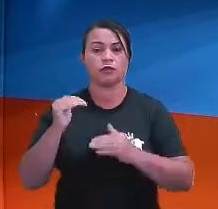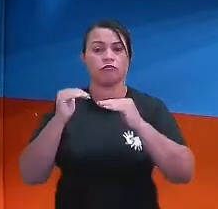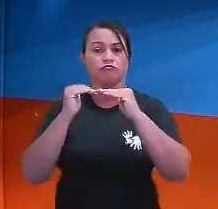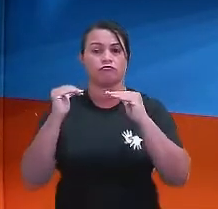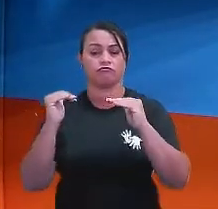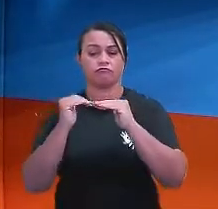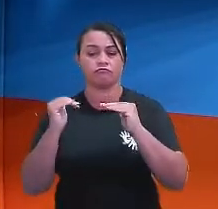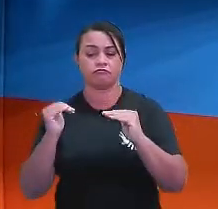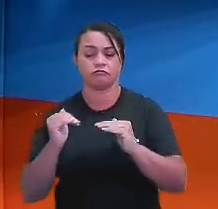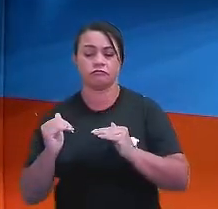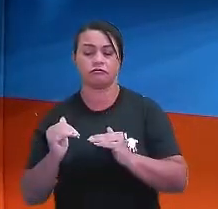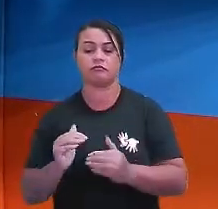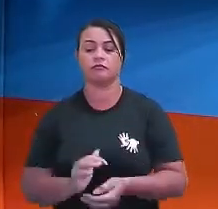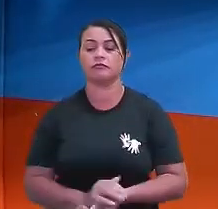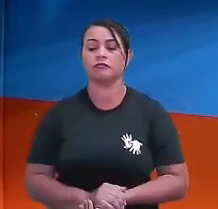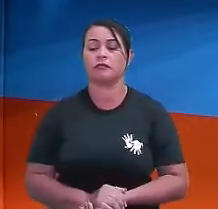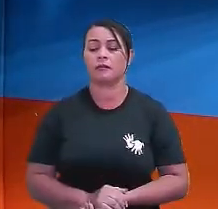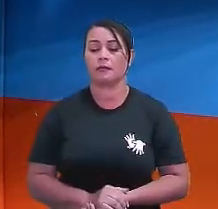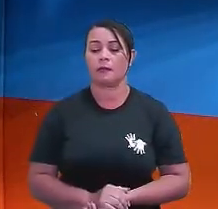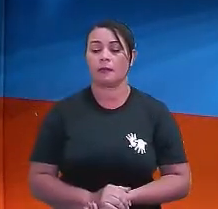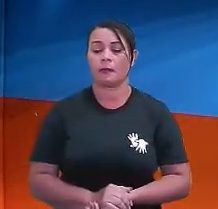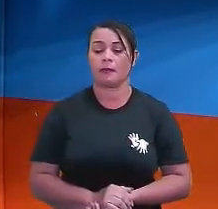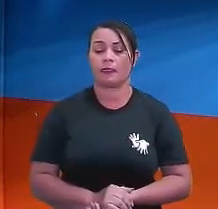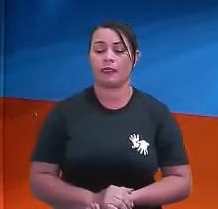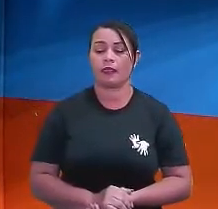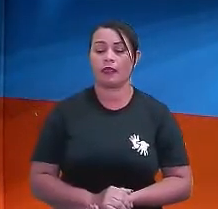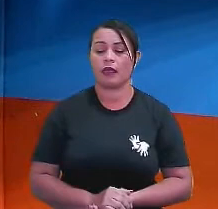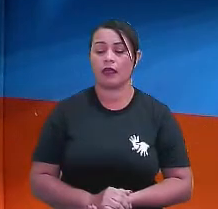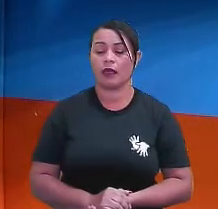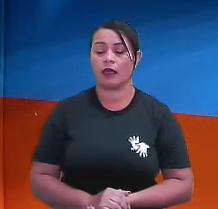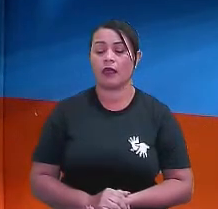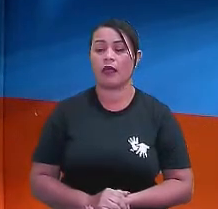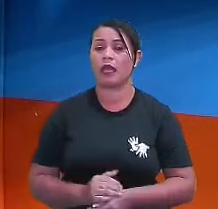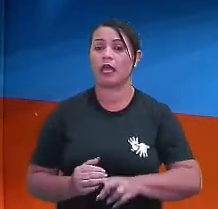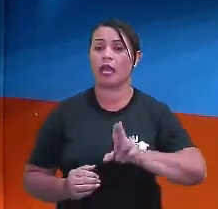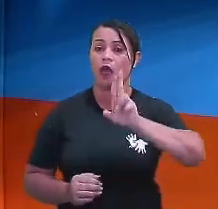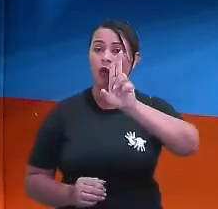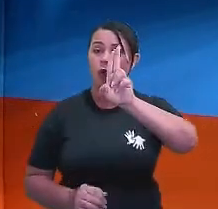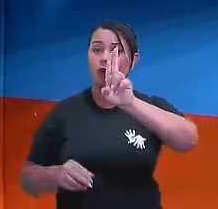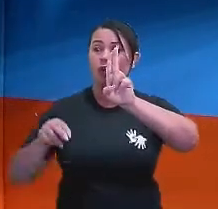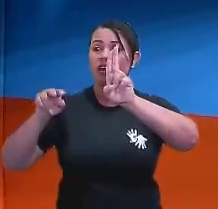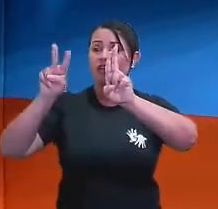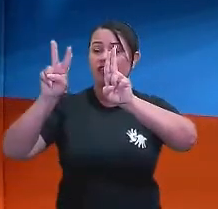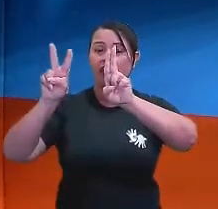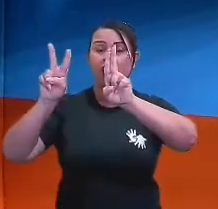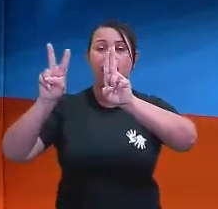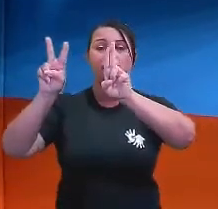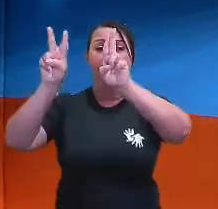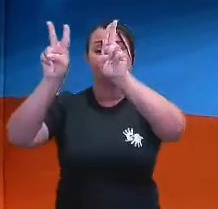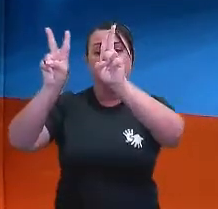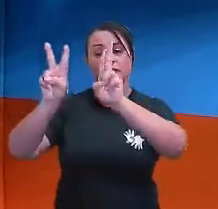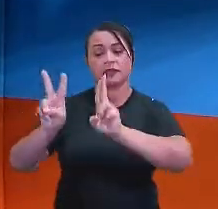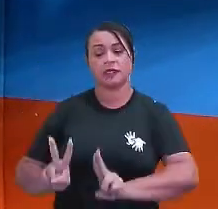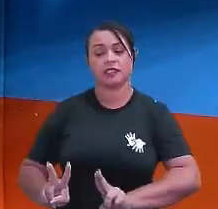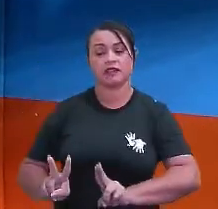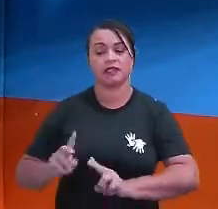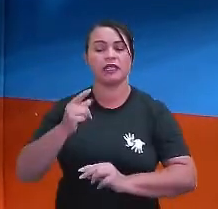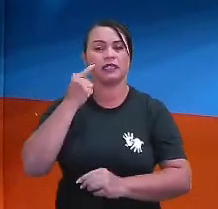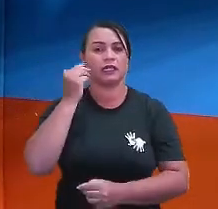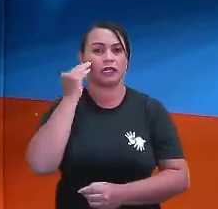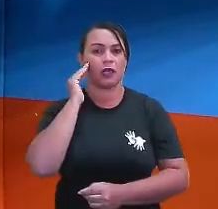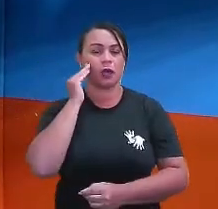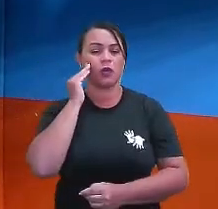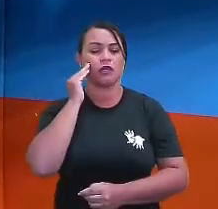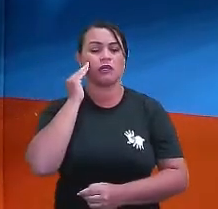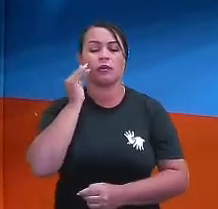né? Seguem o mesmo padrão. E as retas U e V são transversais. Lembram que as transversais,